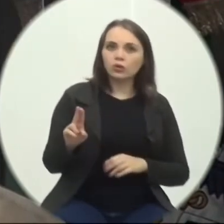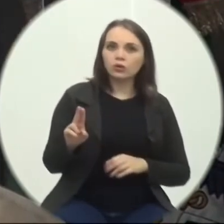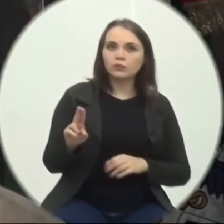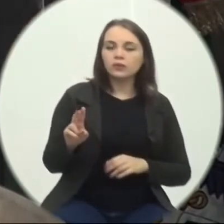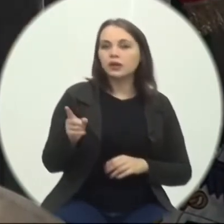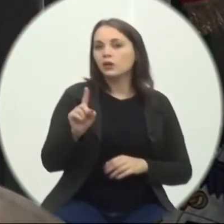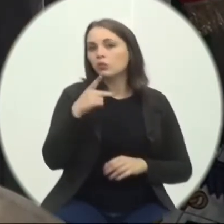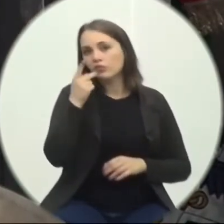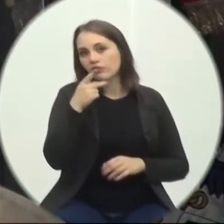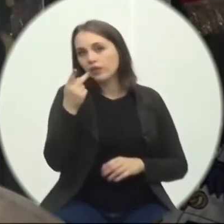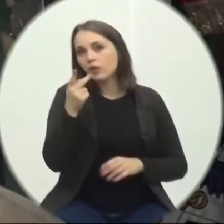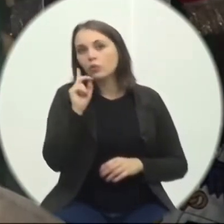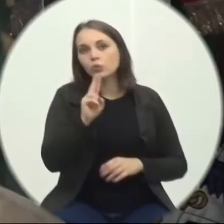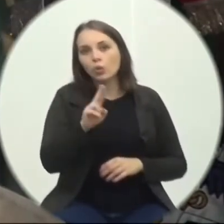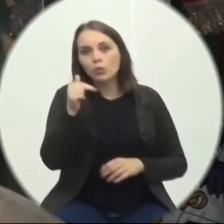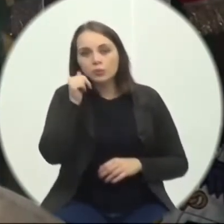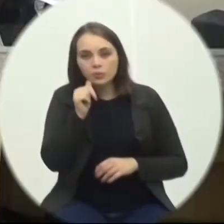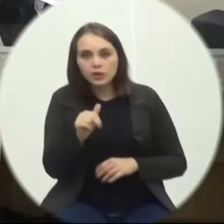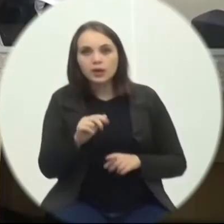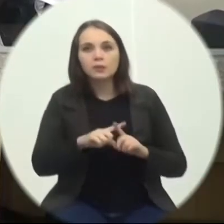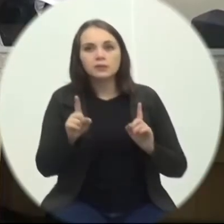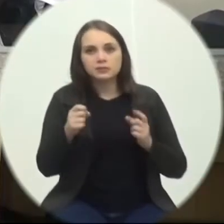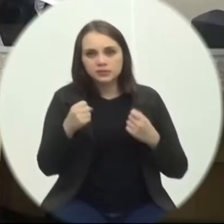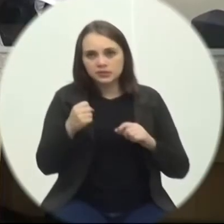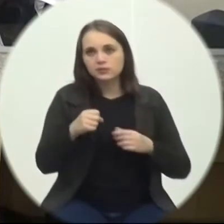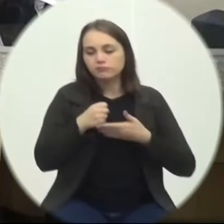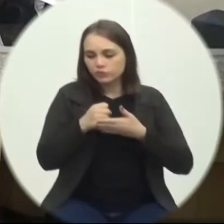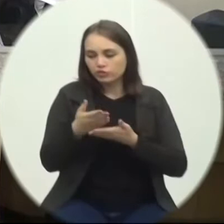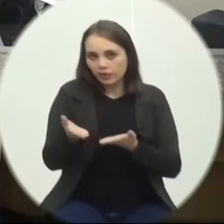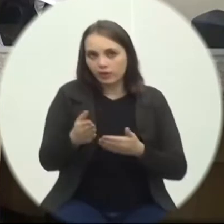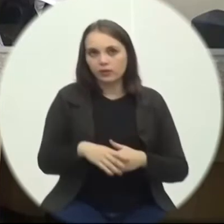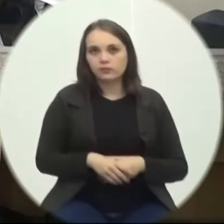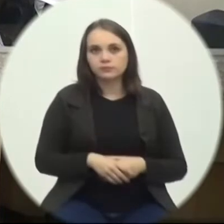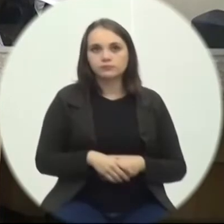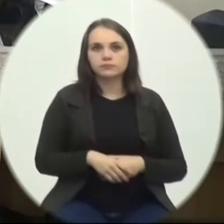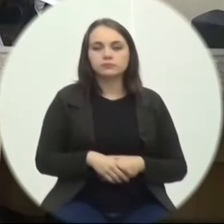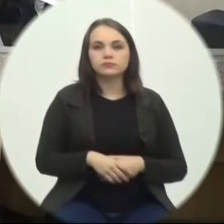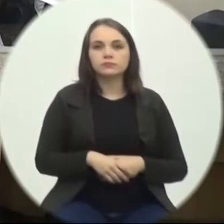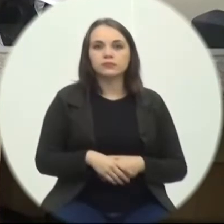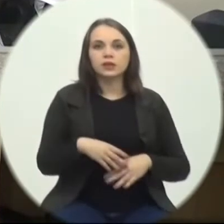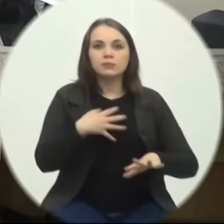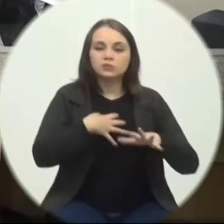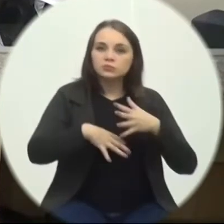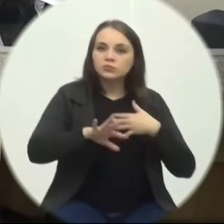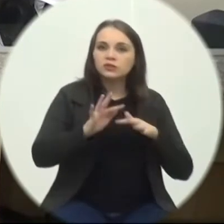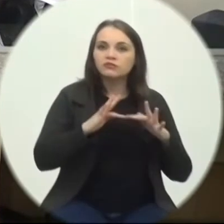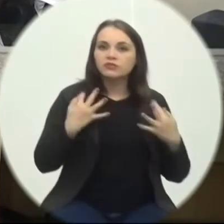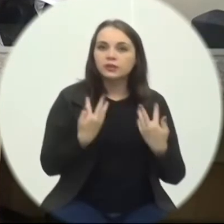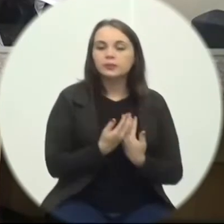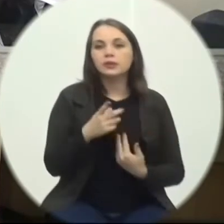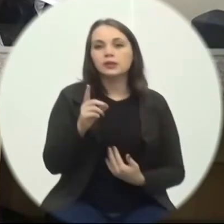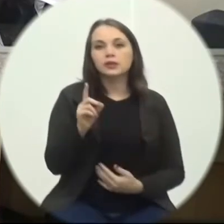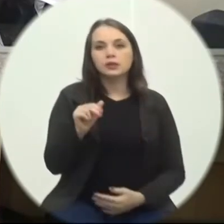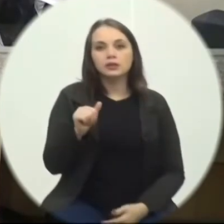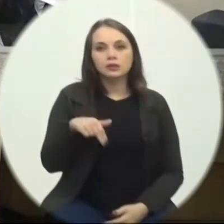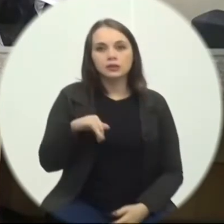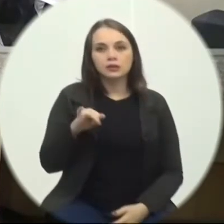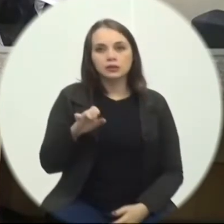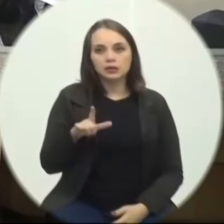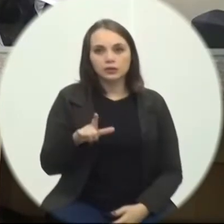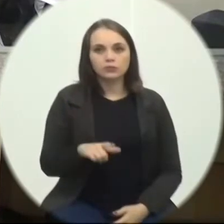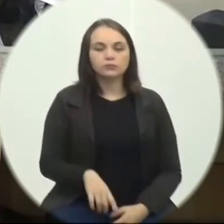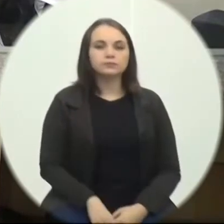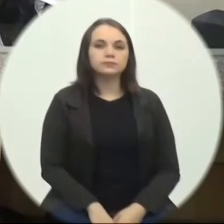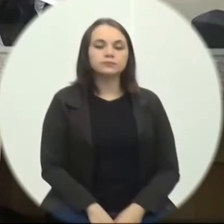Em respeito A ela Ok senhor presidente Obrigado Muito bem Sentimentos da família Do vereador Daniel Antunes Em nome de todos Vereadores e vereadoras